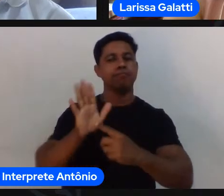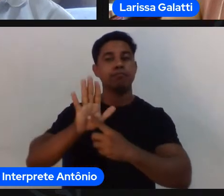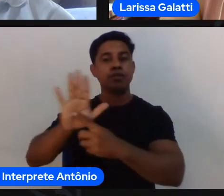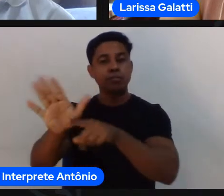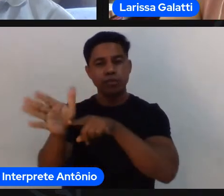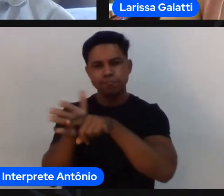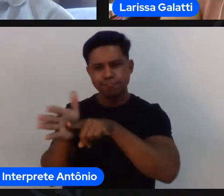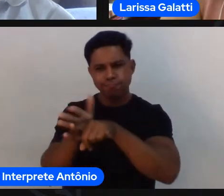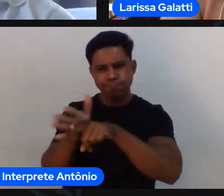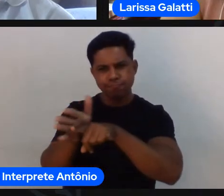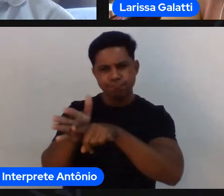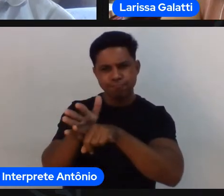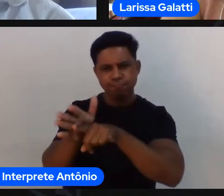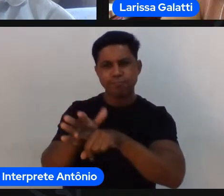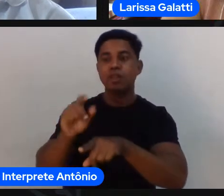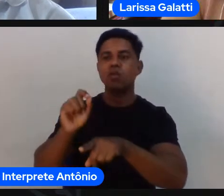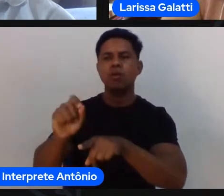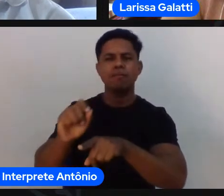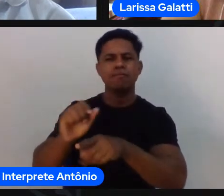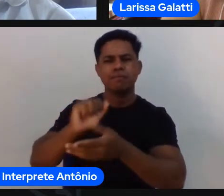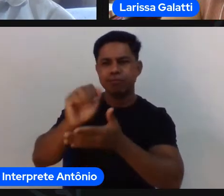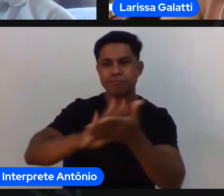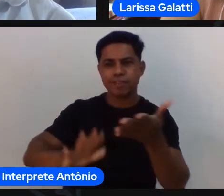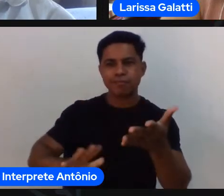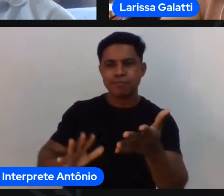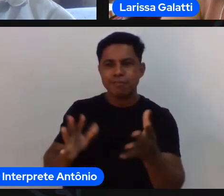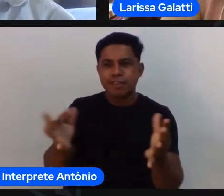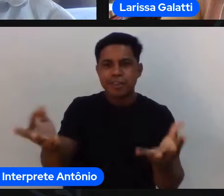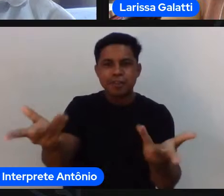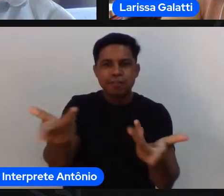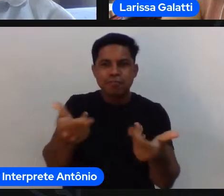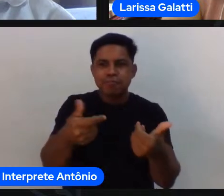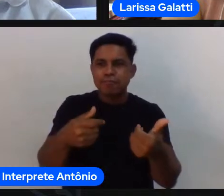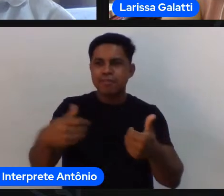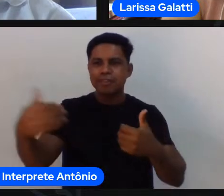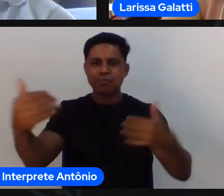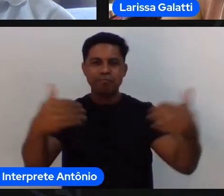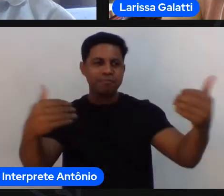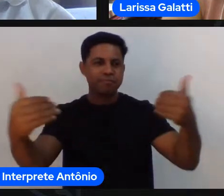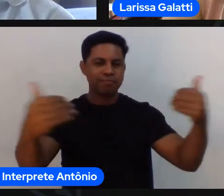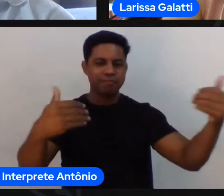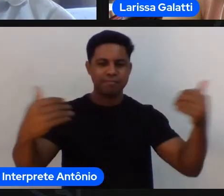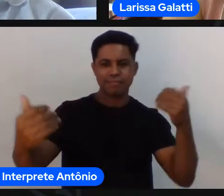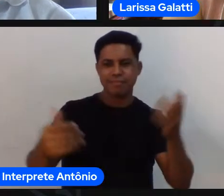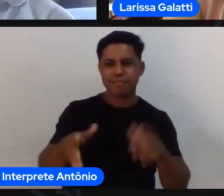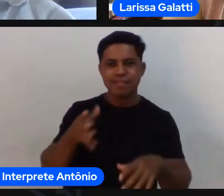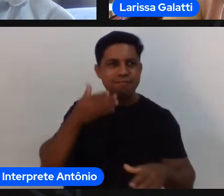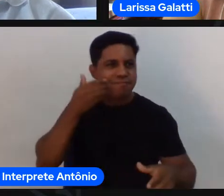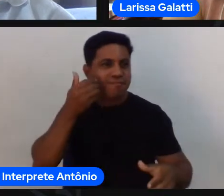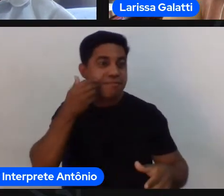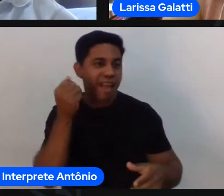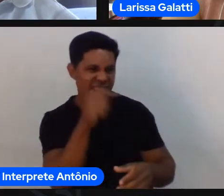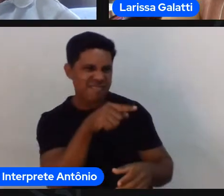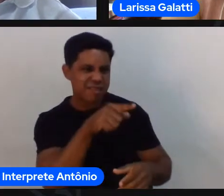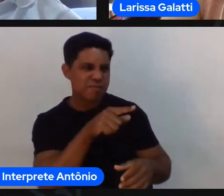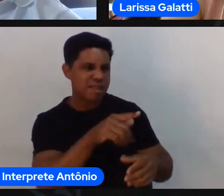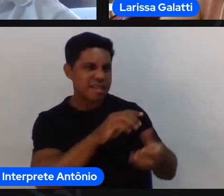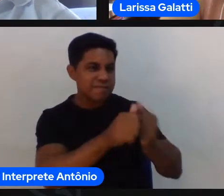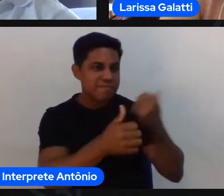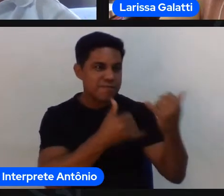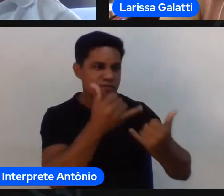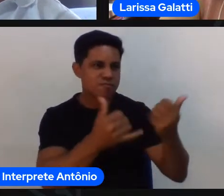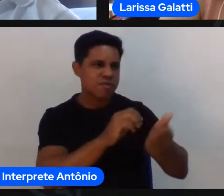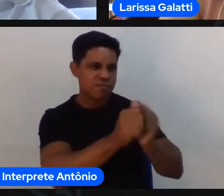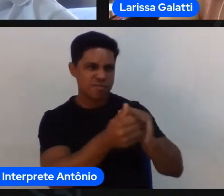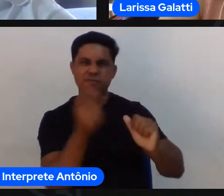que mais atrai os jovens para programas educativos né pensando que pensa no desenvolvimento positivo de jovens então isso